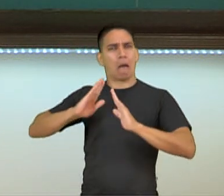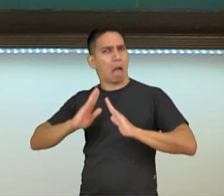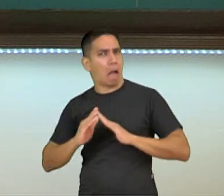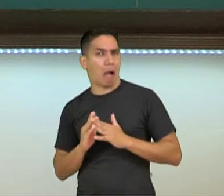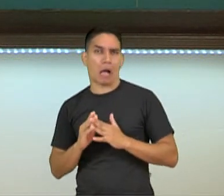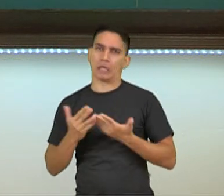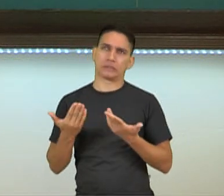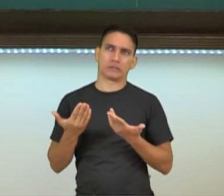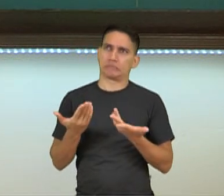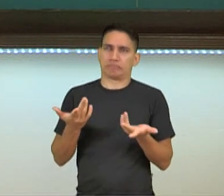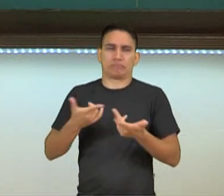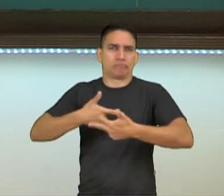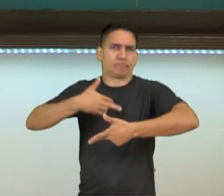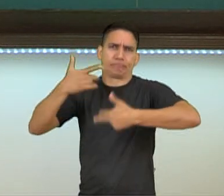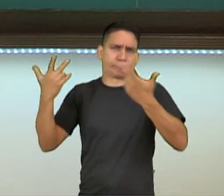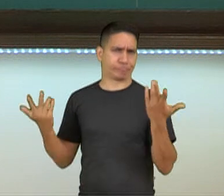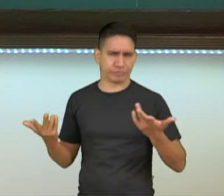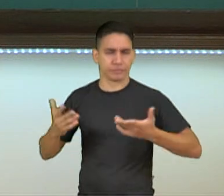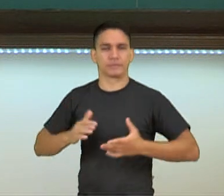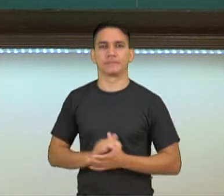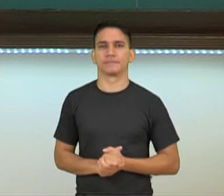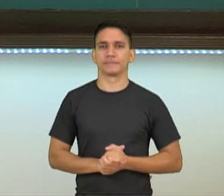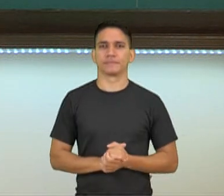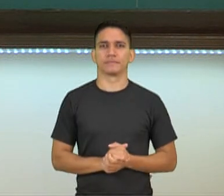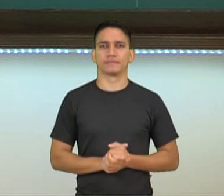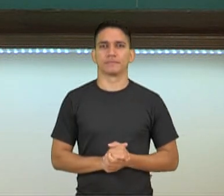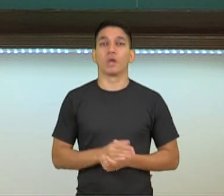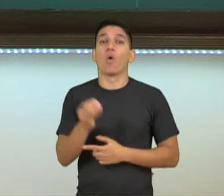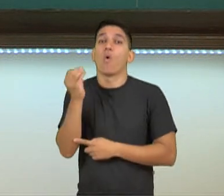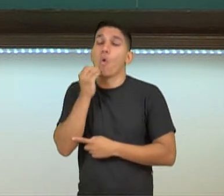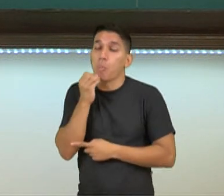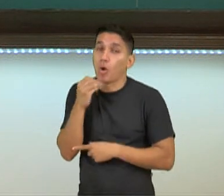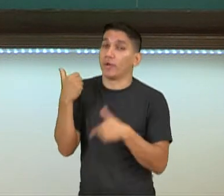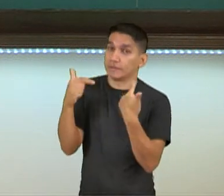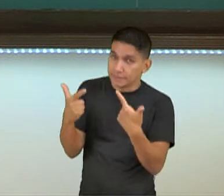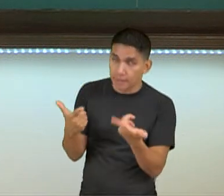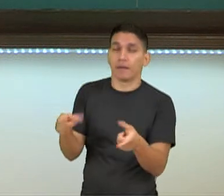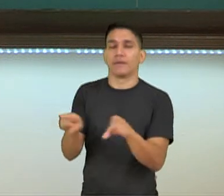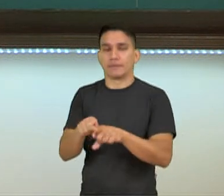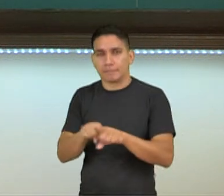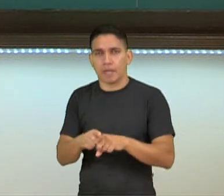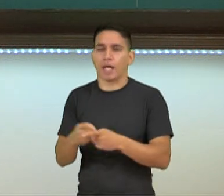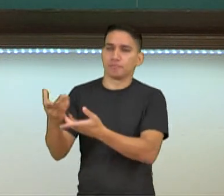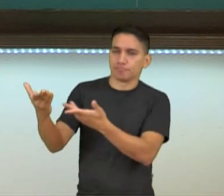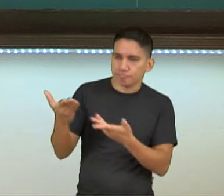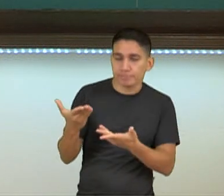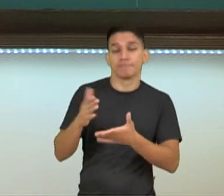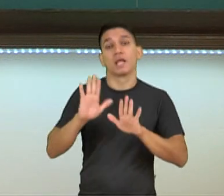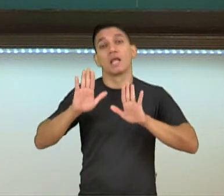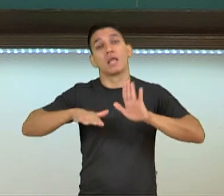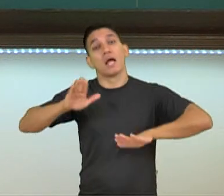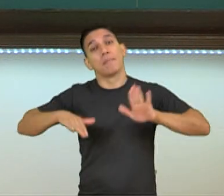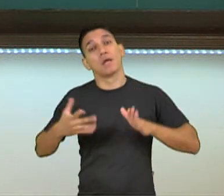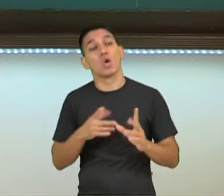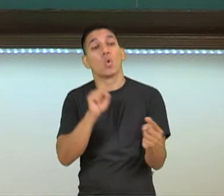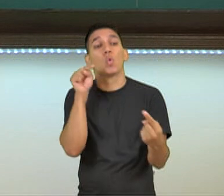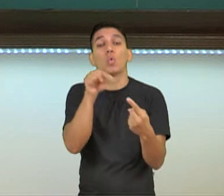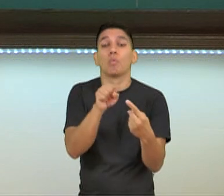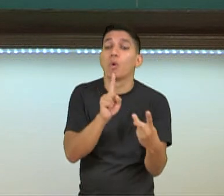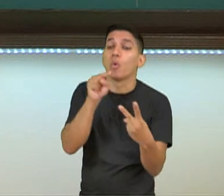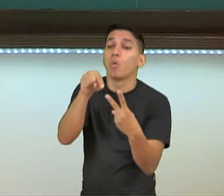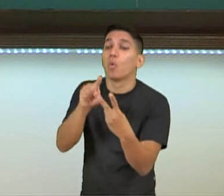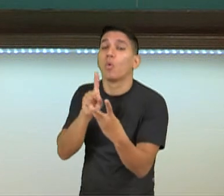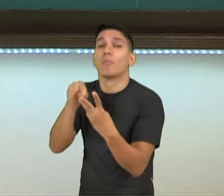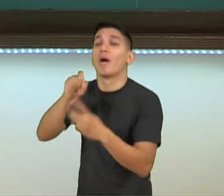ou seja, seja automóvel, seja imóvel, oportunidade de emprego. Então, dependendo do objetivo da